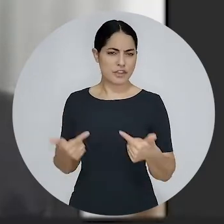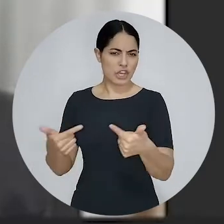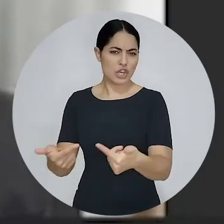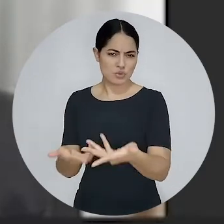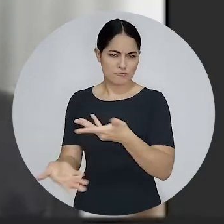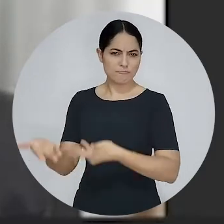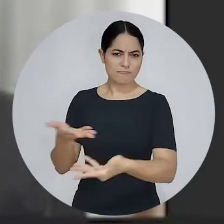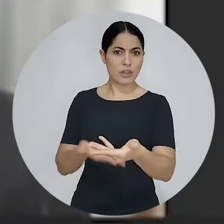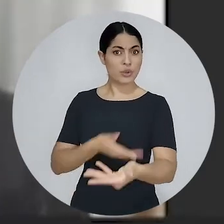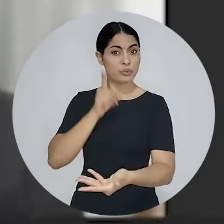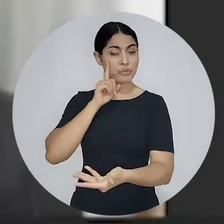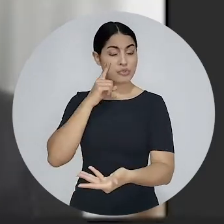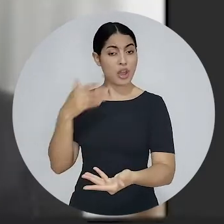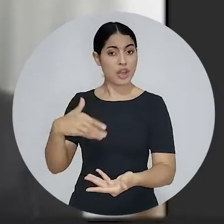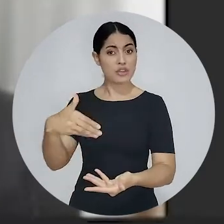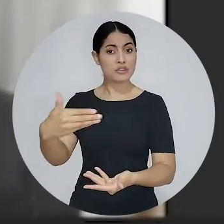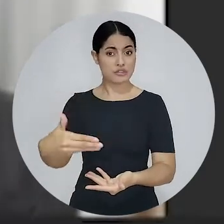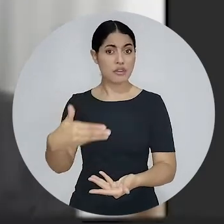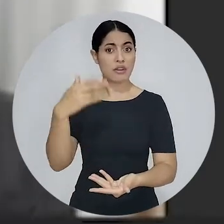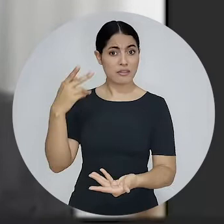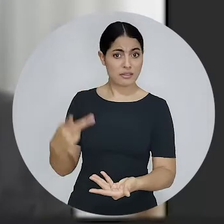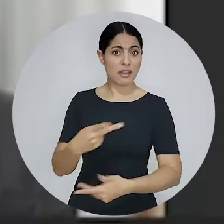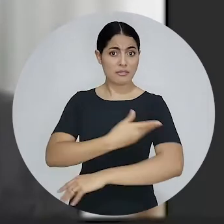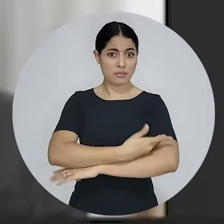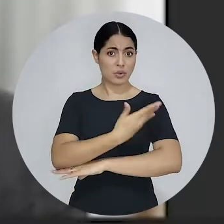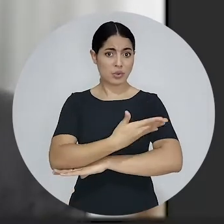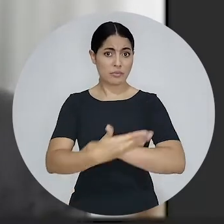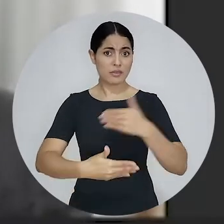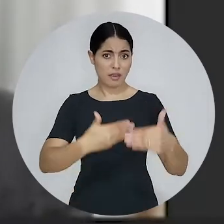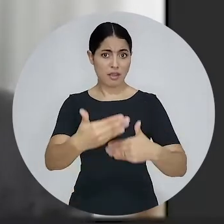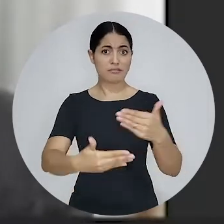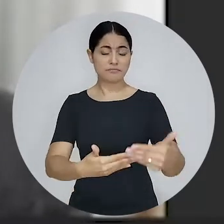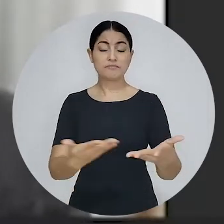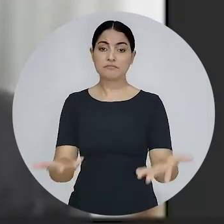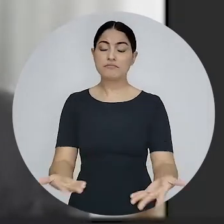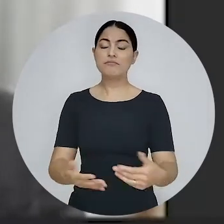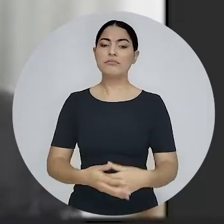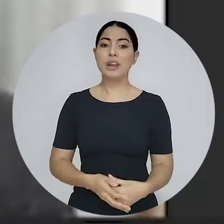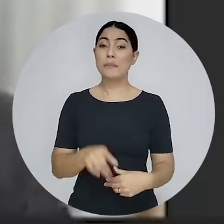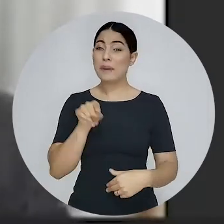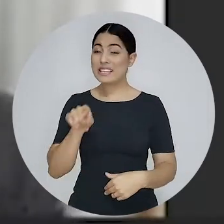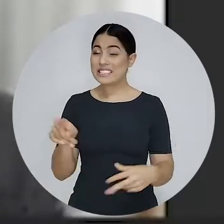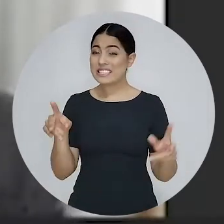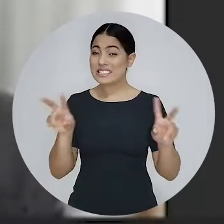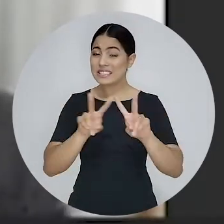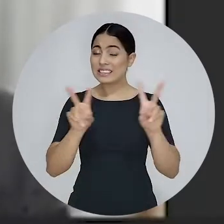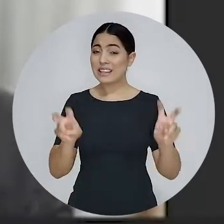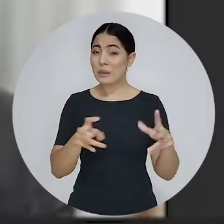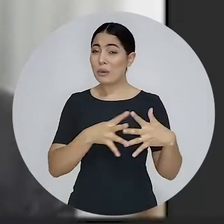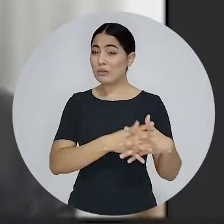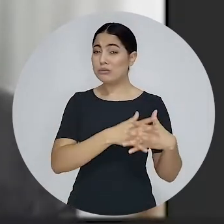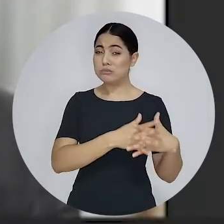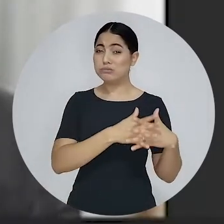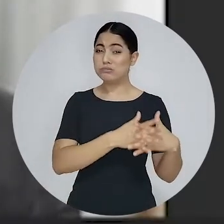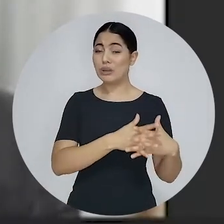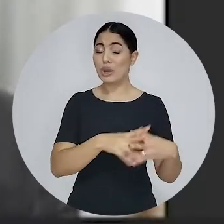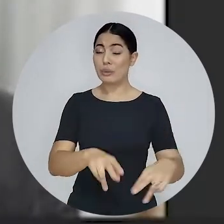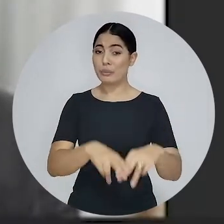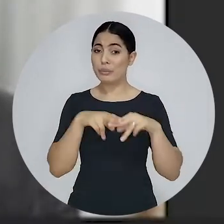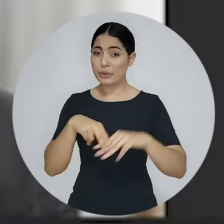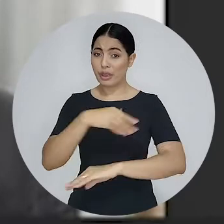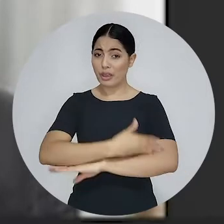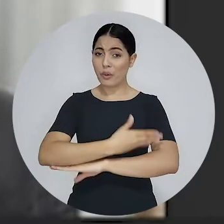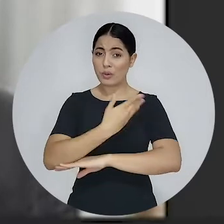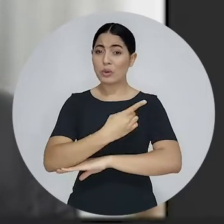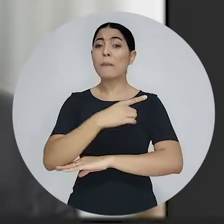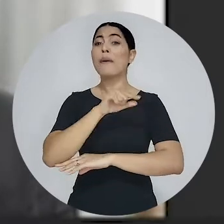prestação de serviços, que também fazem parte do cotidiano e da dinâmica condominial. Em razão dessa complexidade